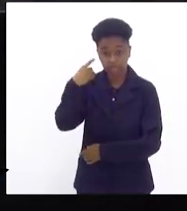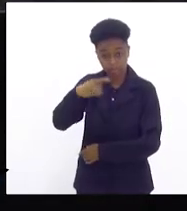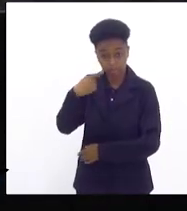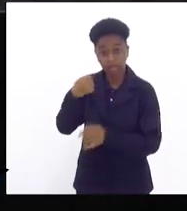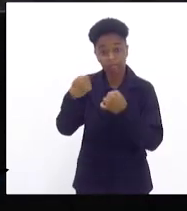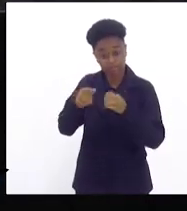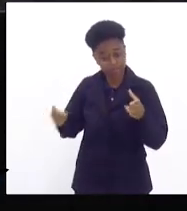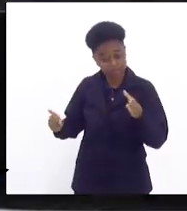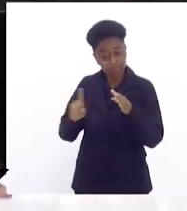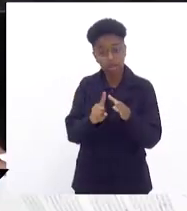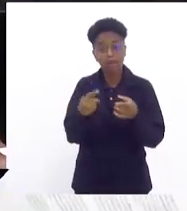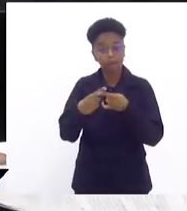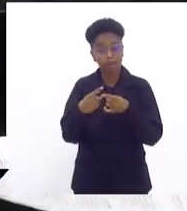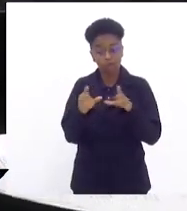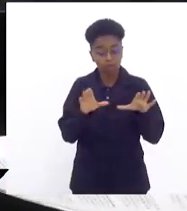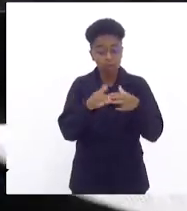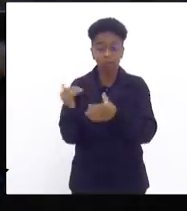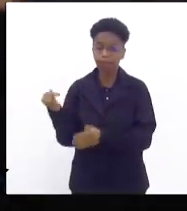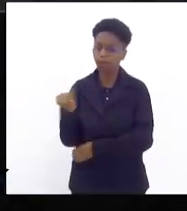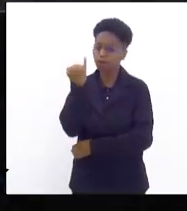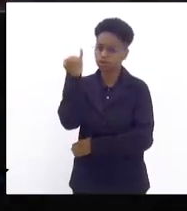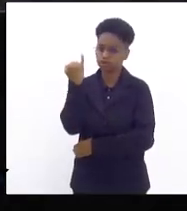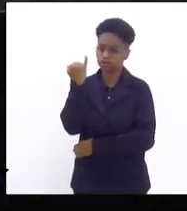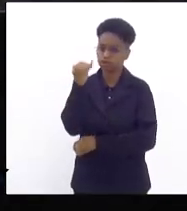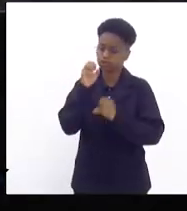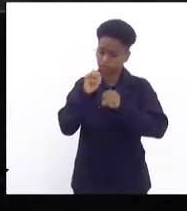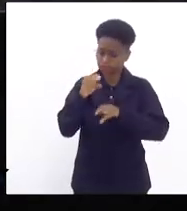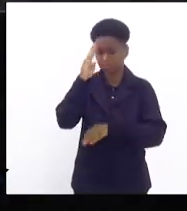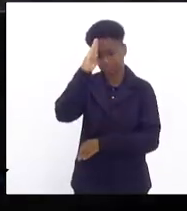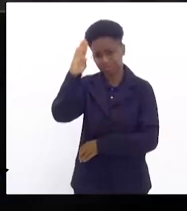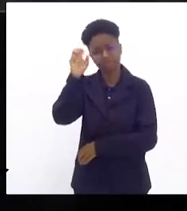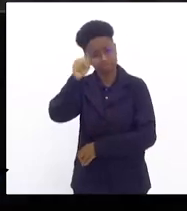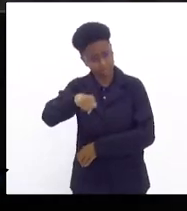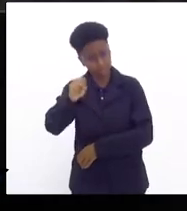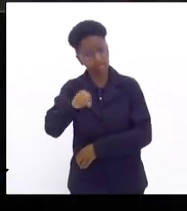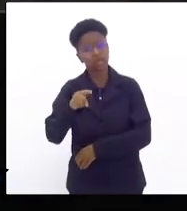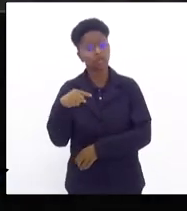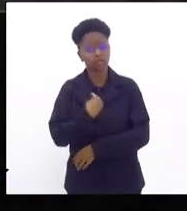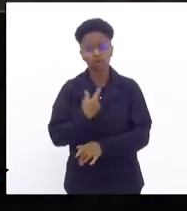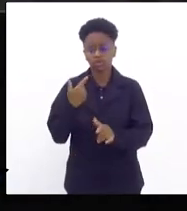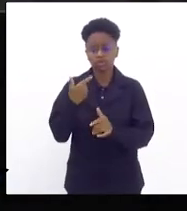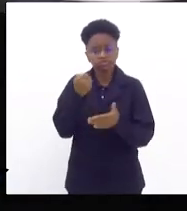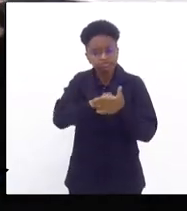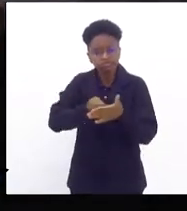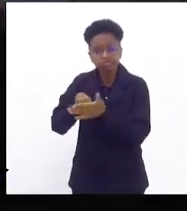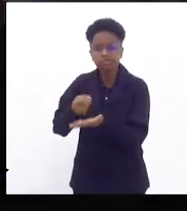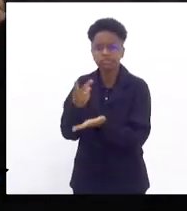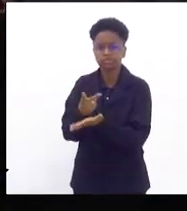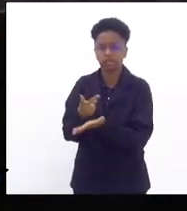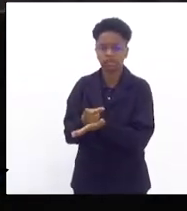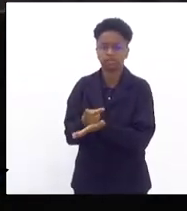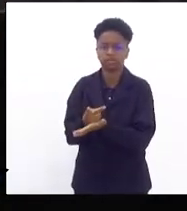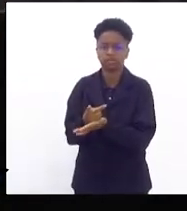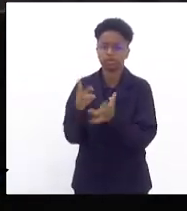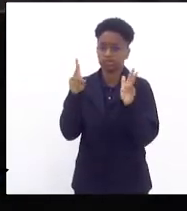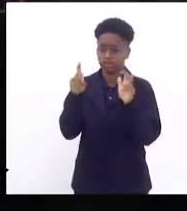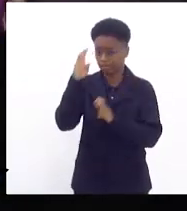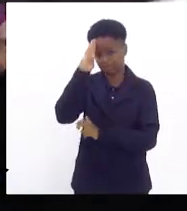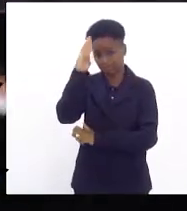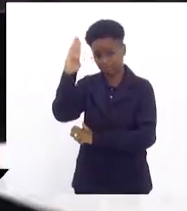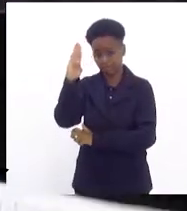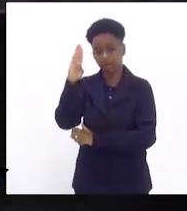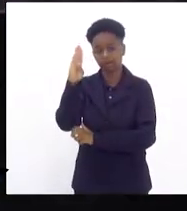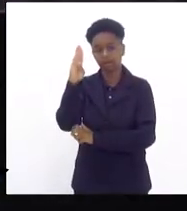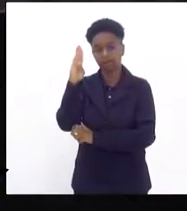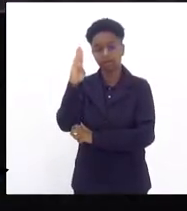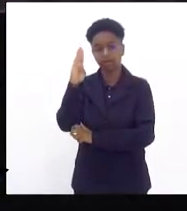comissões que são importantíssimas educação é fundamental é, lutamos sempre pela questão que é fundamental que é